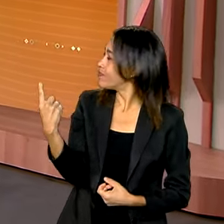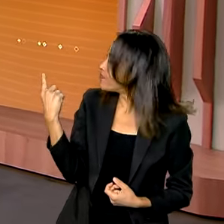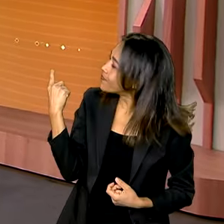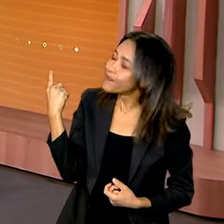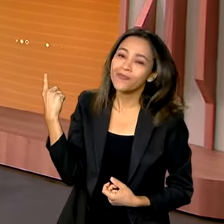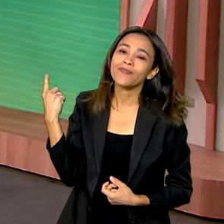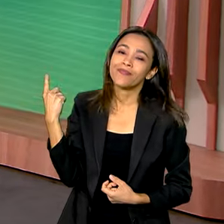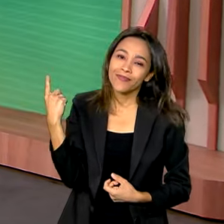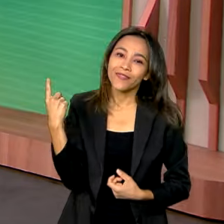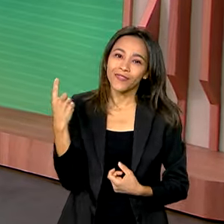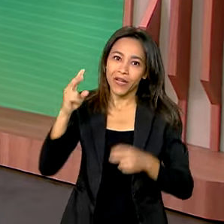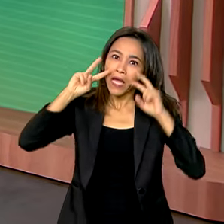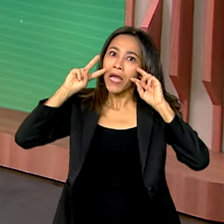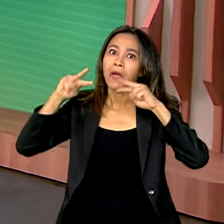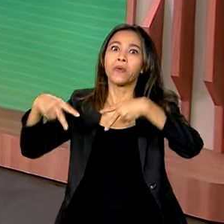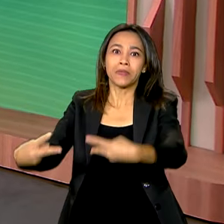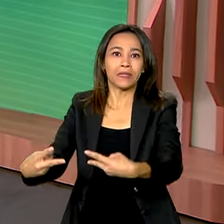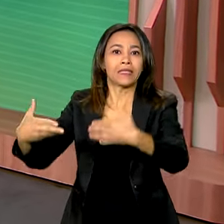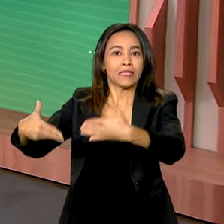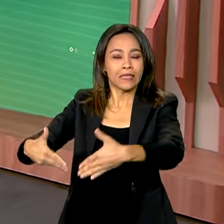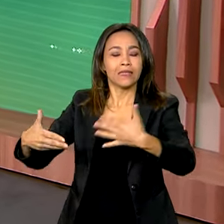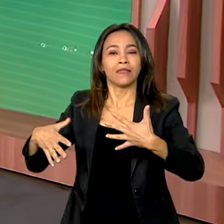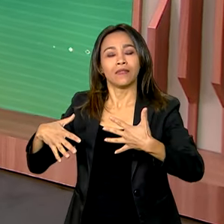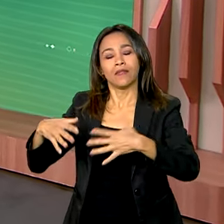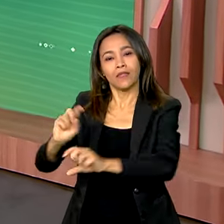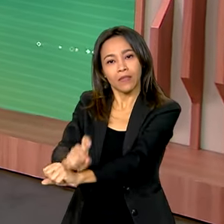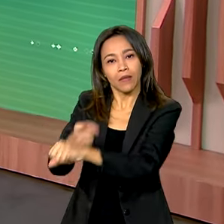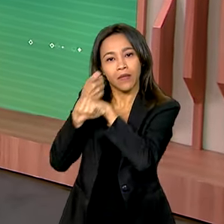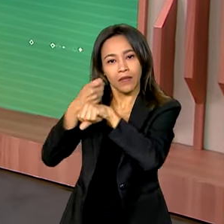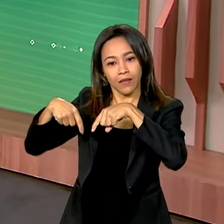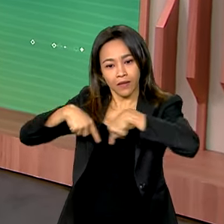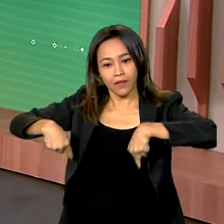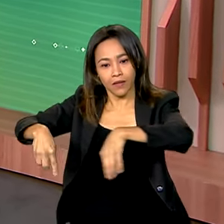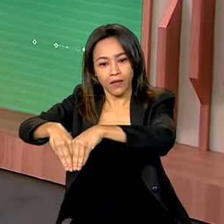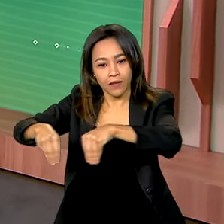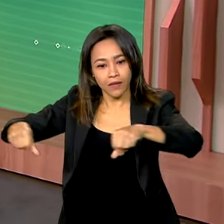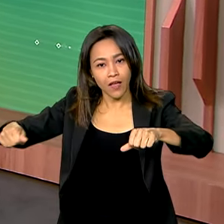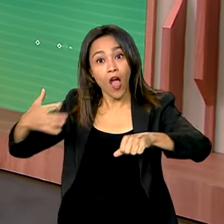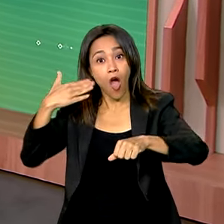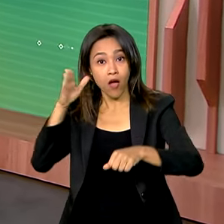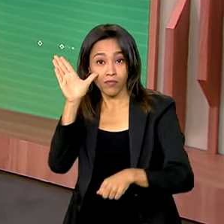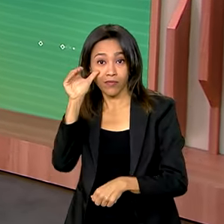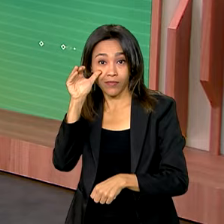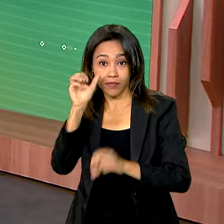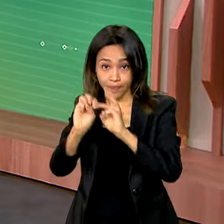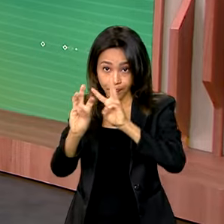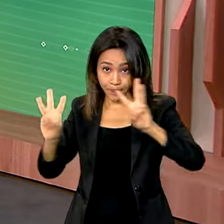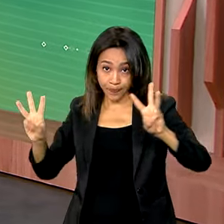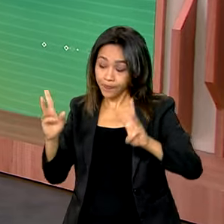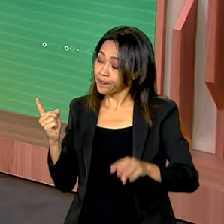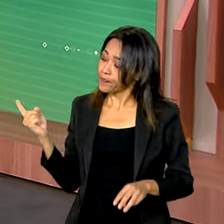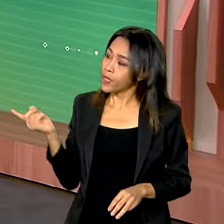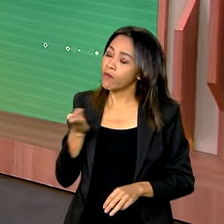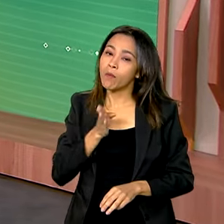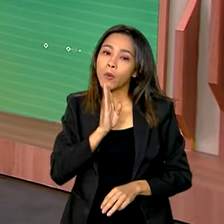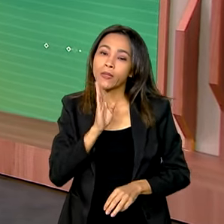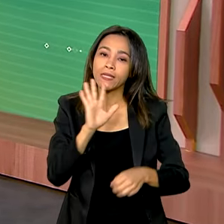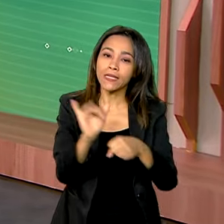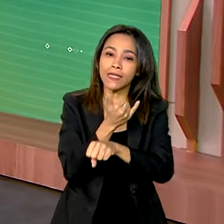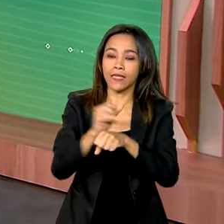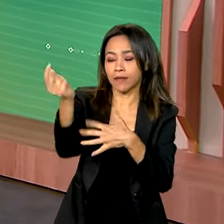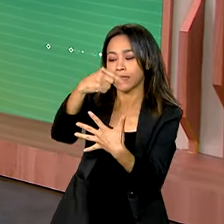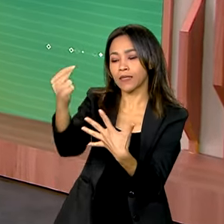quilombola reconhecido. Embarcados na plataforma Comunica.br, vamos conhecer algumas das ações do governo federal no